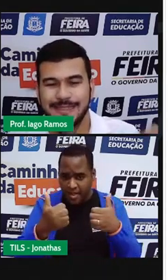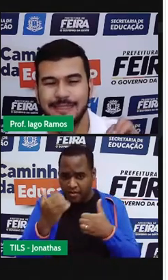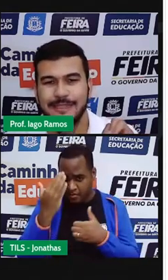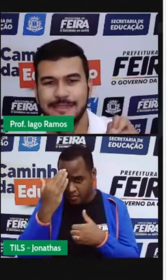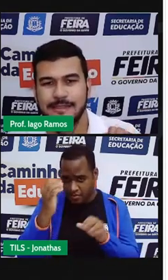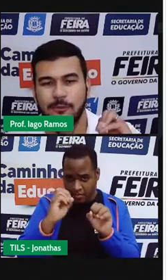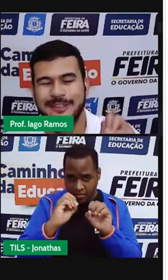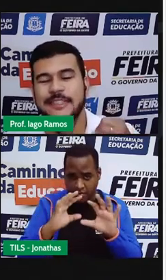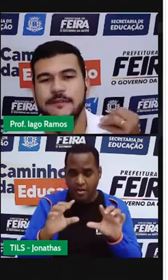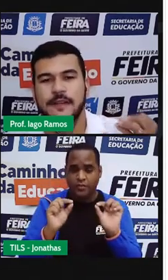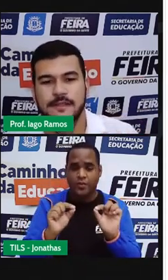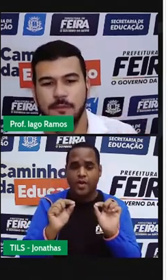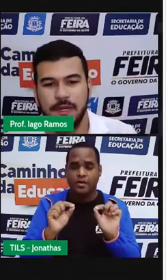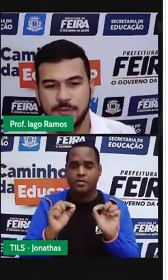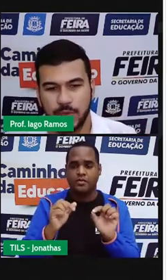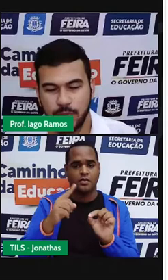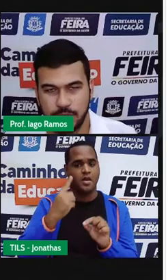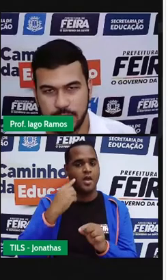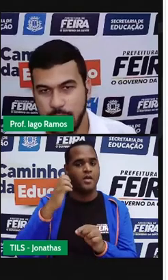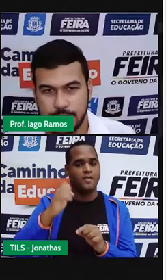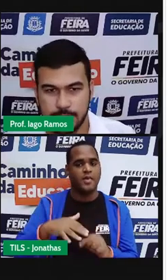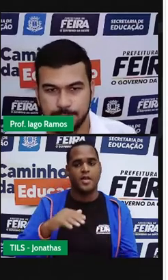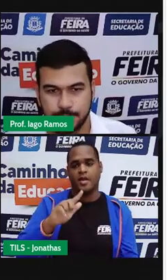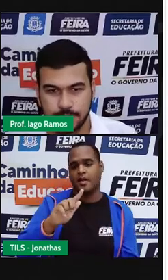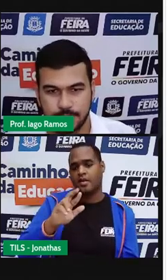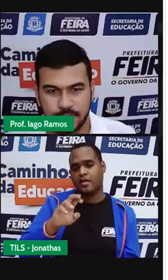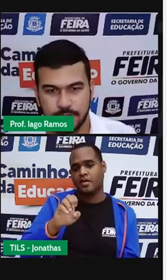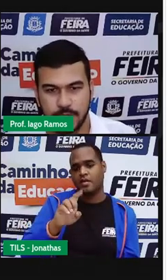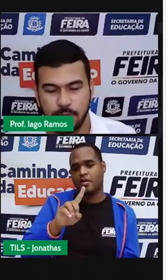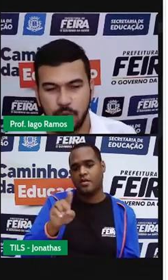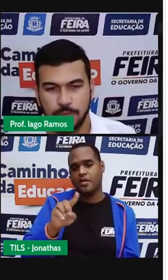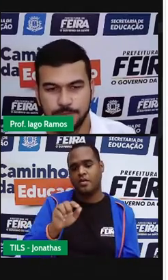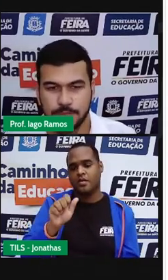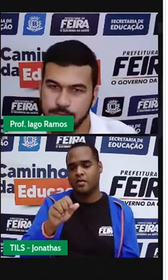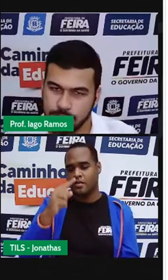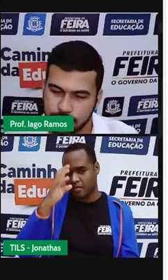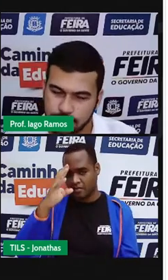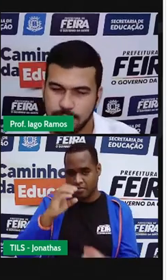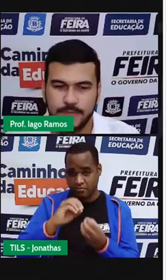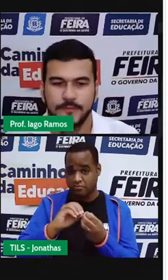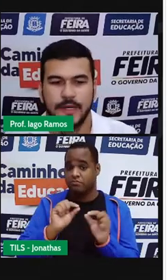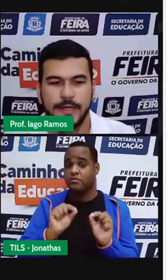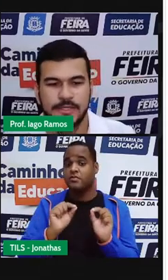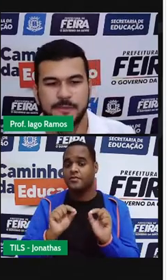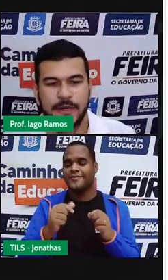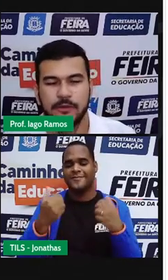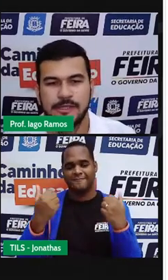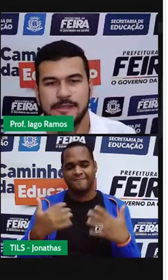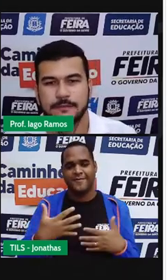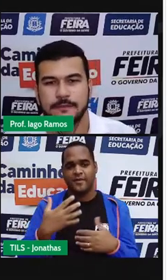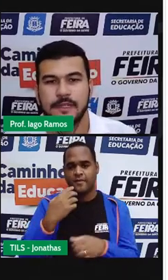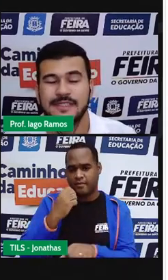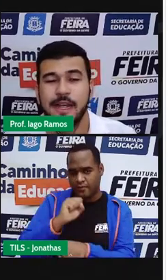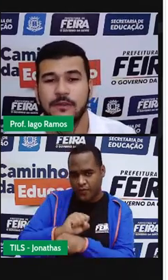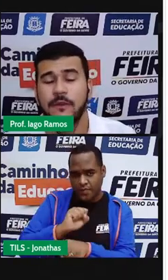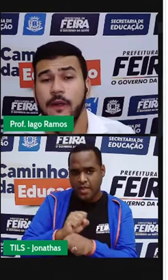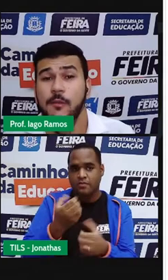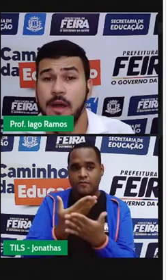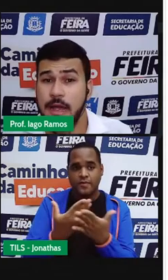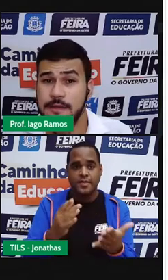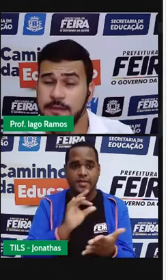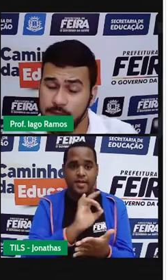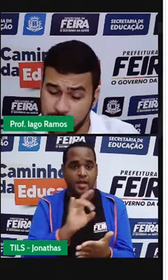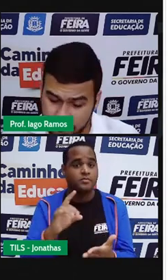é que as grandezas são inversamente proporcionais? Bom, eu espero que sim. Certo?